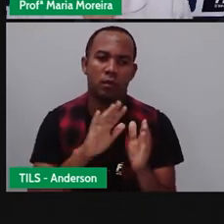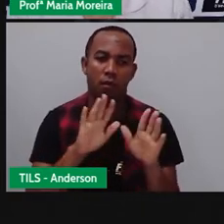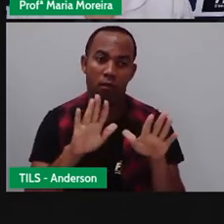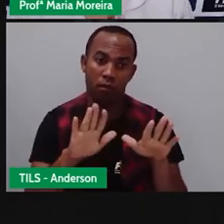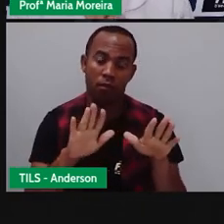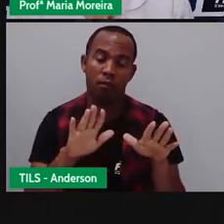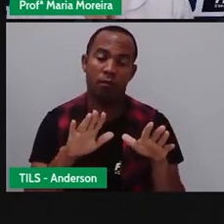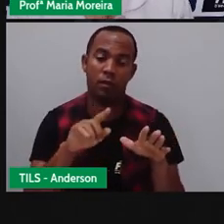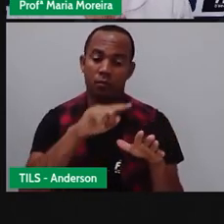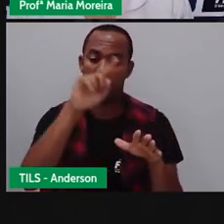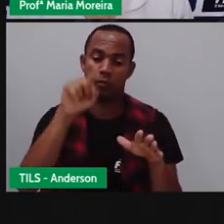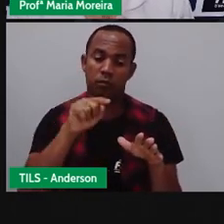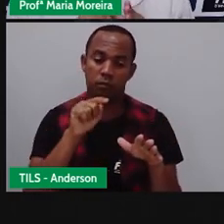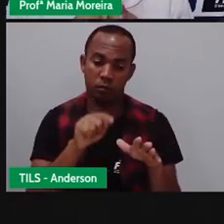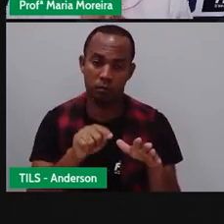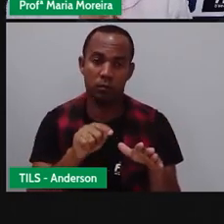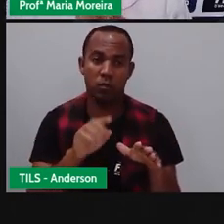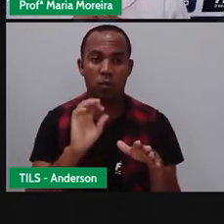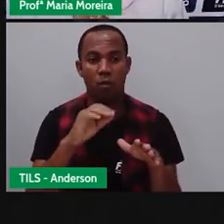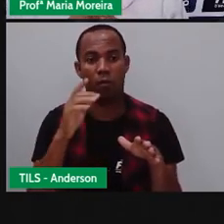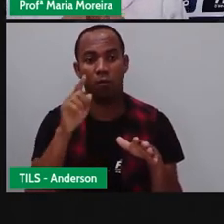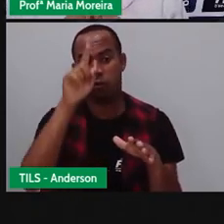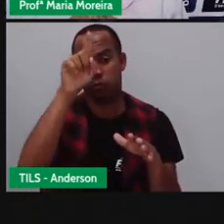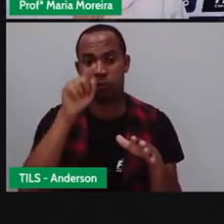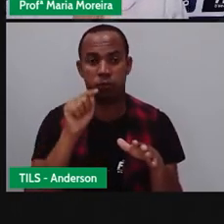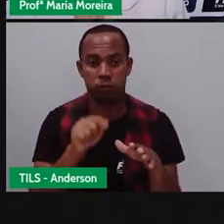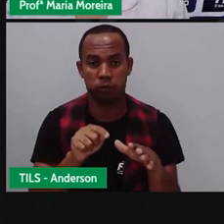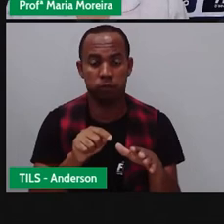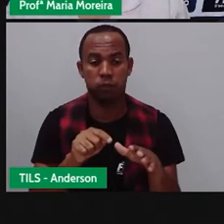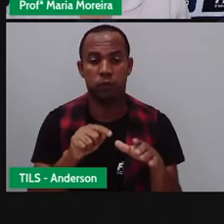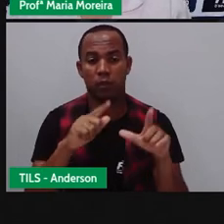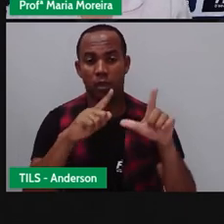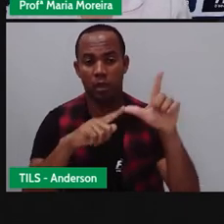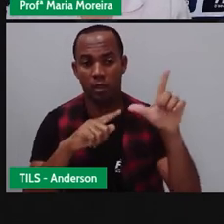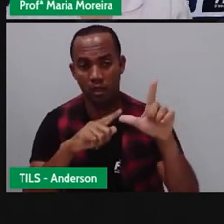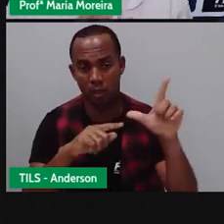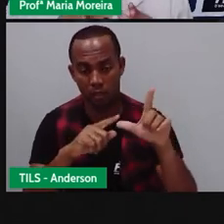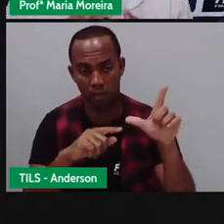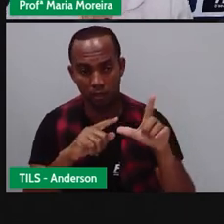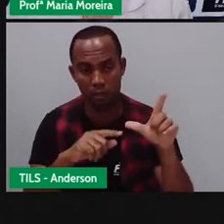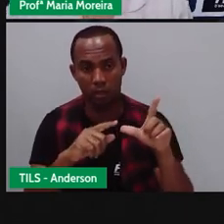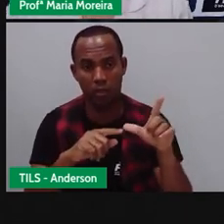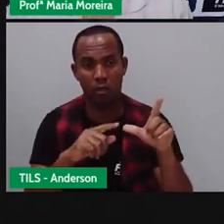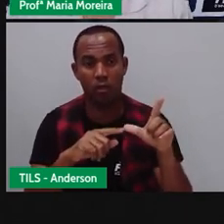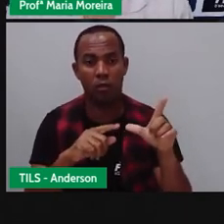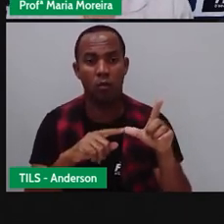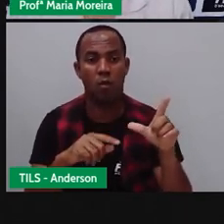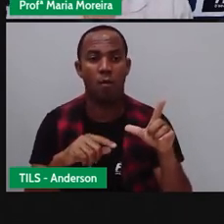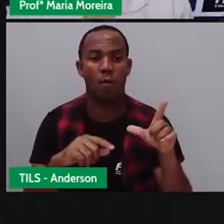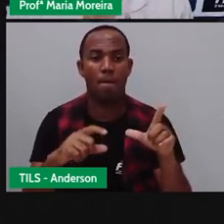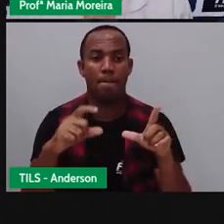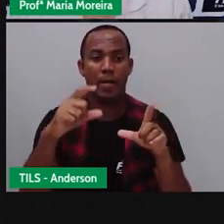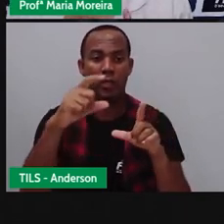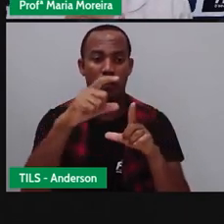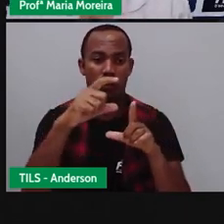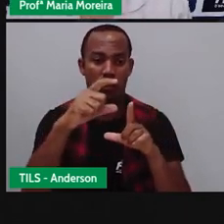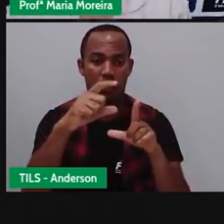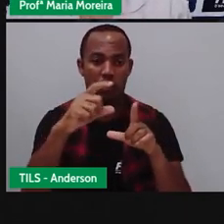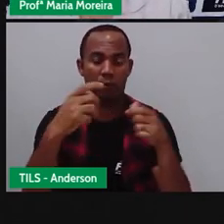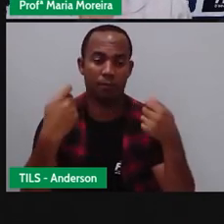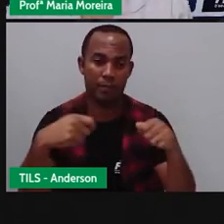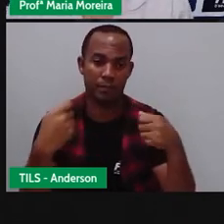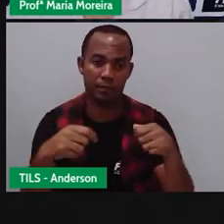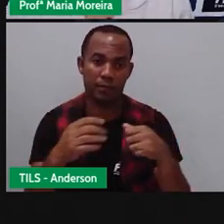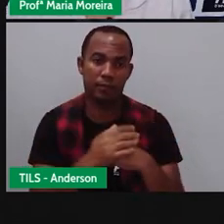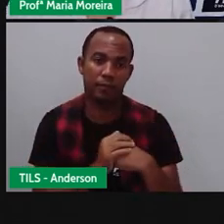exclamação. Eu utilizo o quê? Letra maiúscula. Início de frase. Então, todo início de